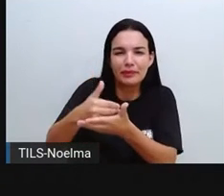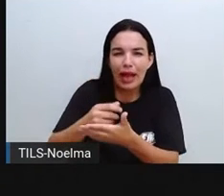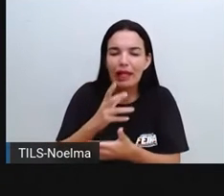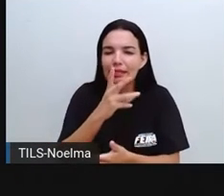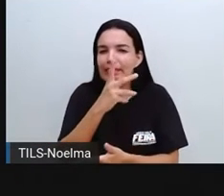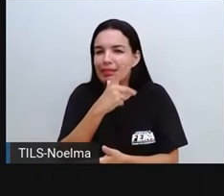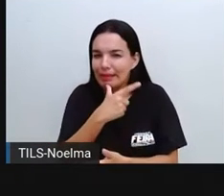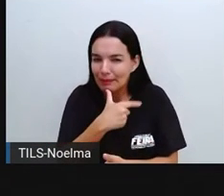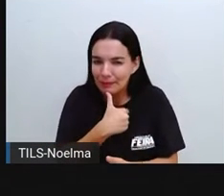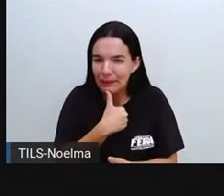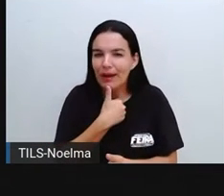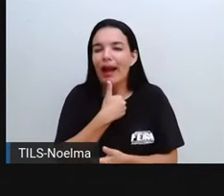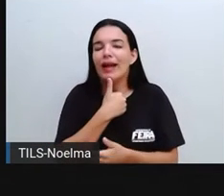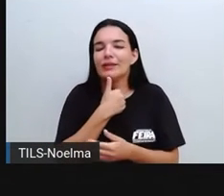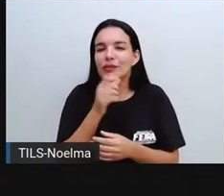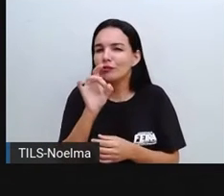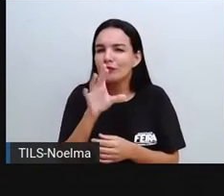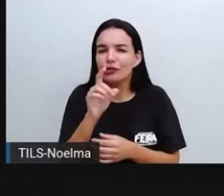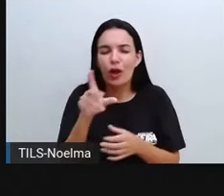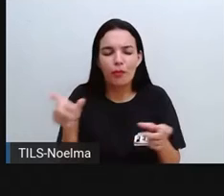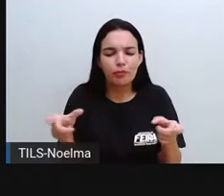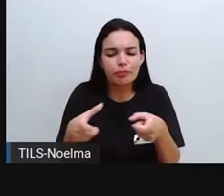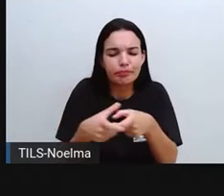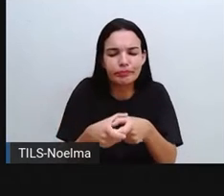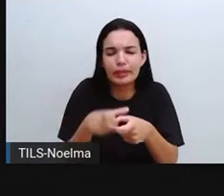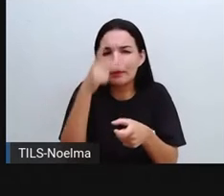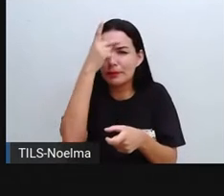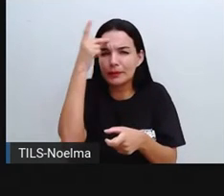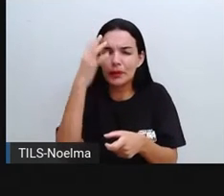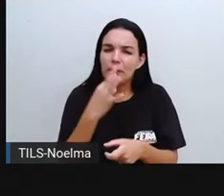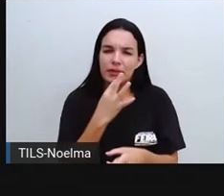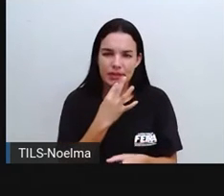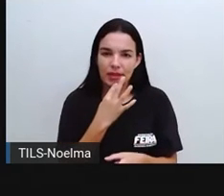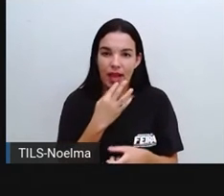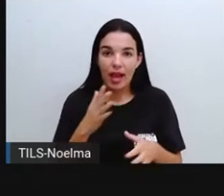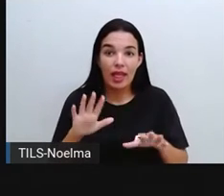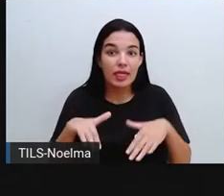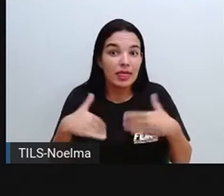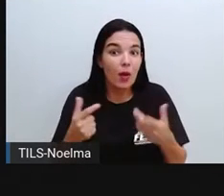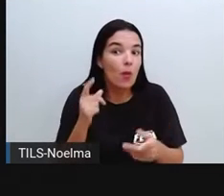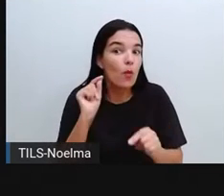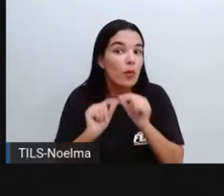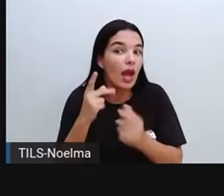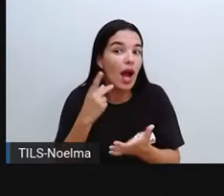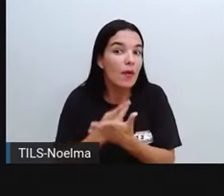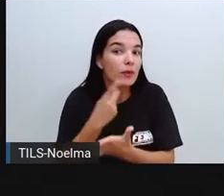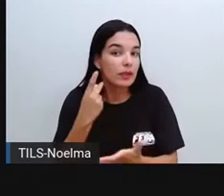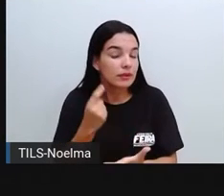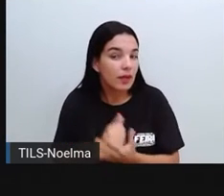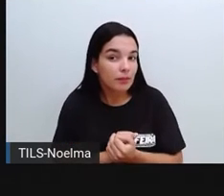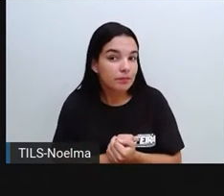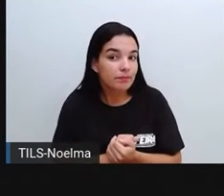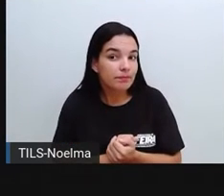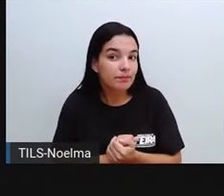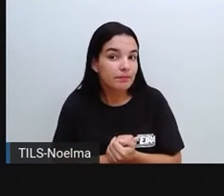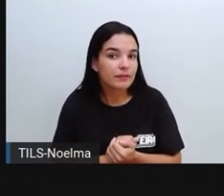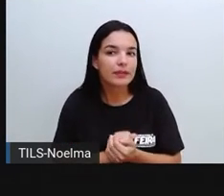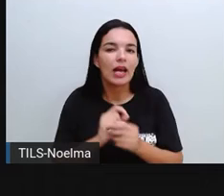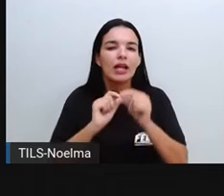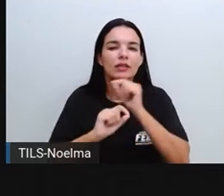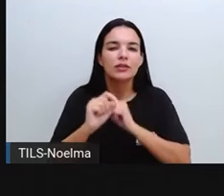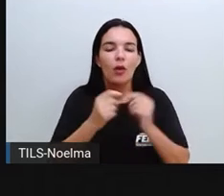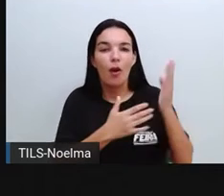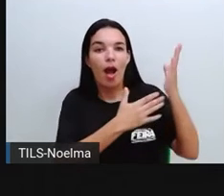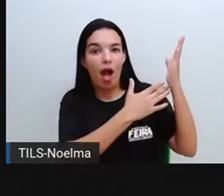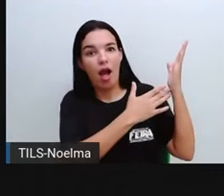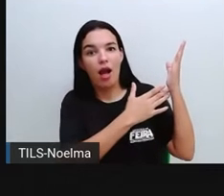para aquele público mais reduzido, né? E para ele sair do anonimato demorou um pouquinho. Do alto